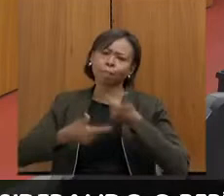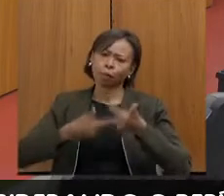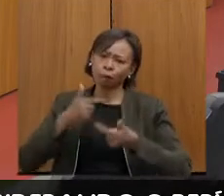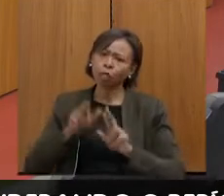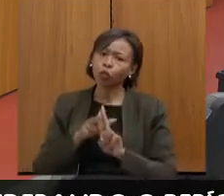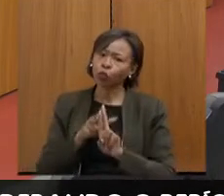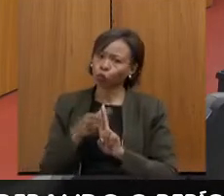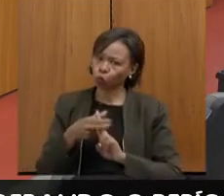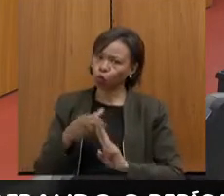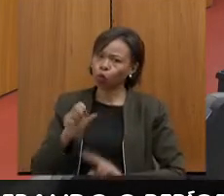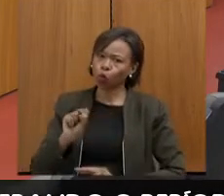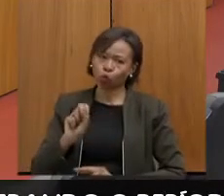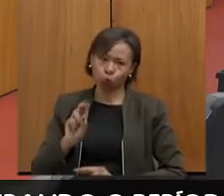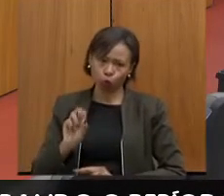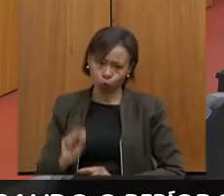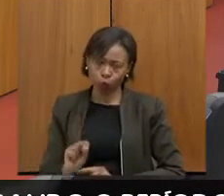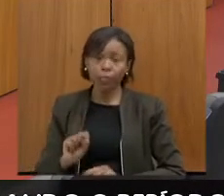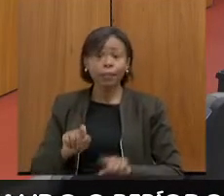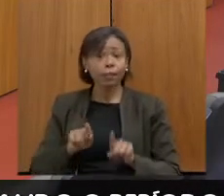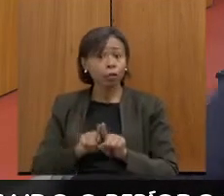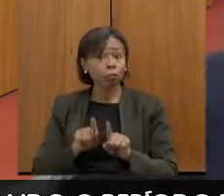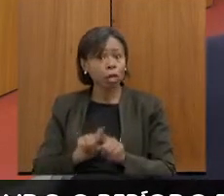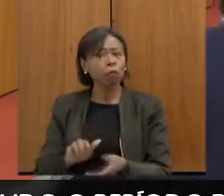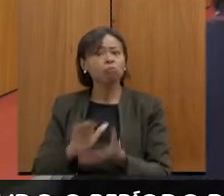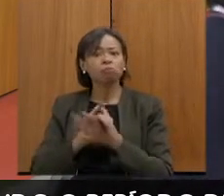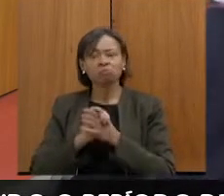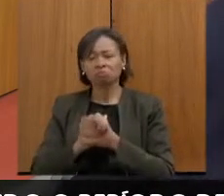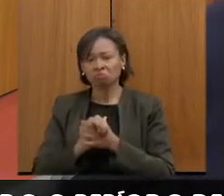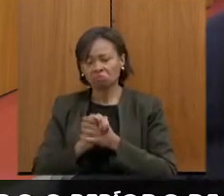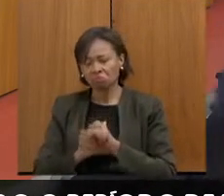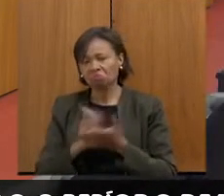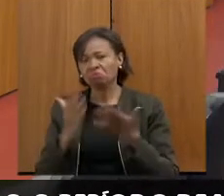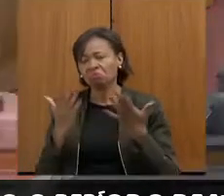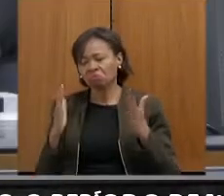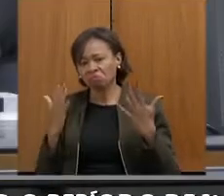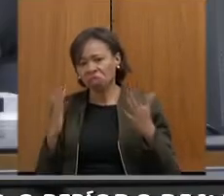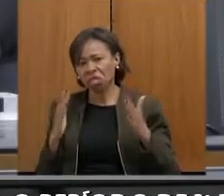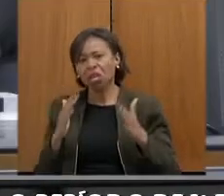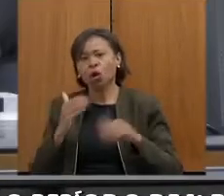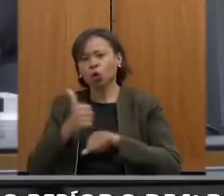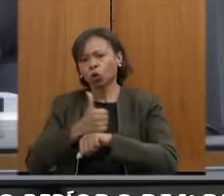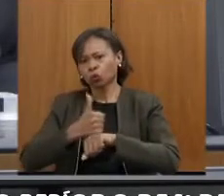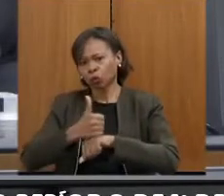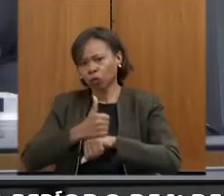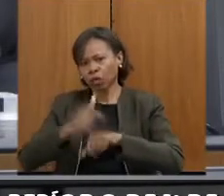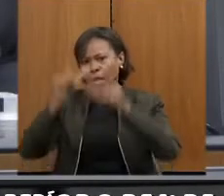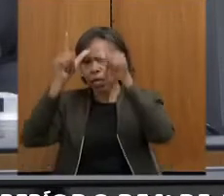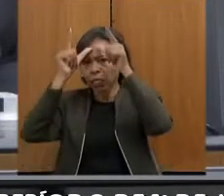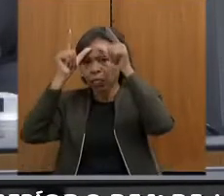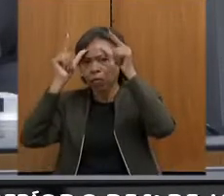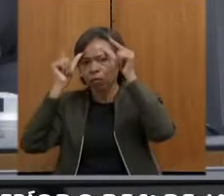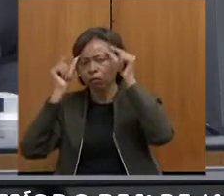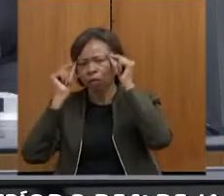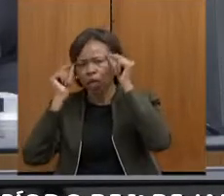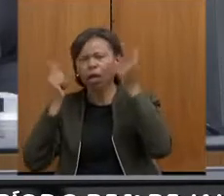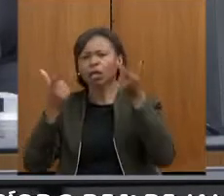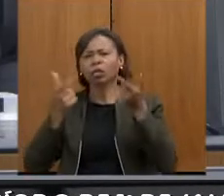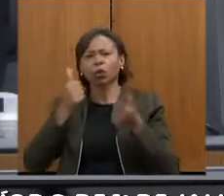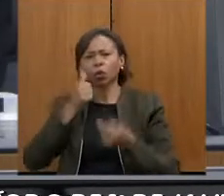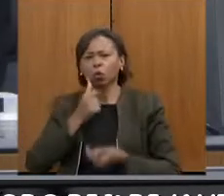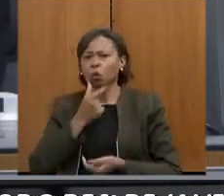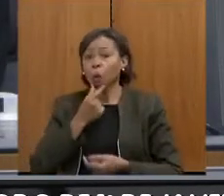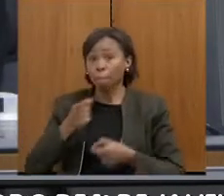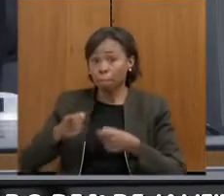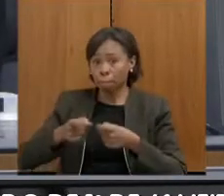parabenizar aí o heroísmo dos trabalhadores, trabalhadoras, auxiliares de enfermagem, enfermeiras, enfermeiros,